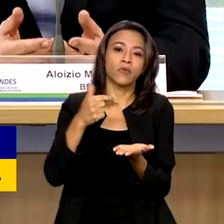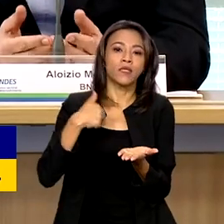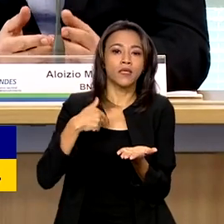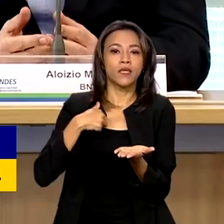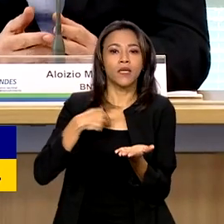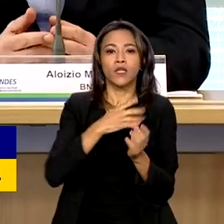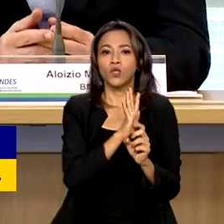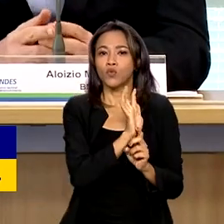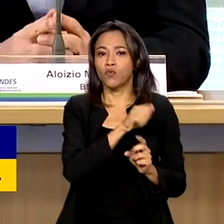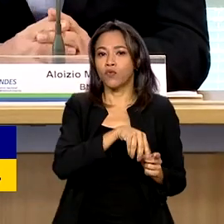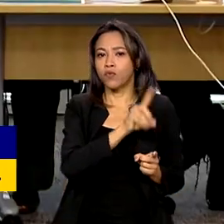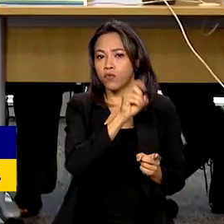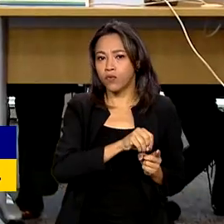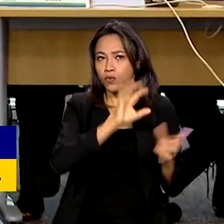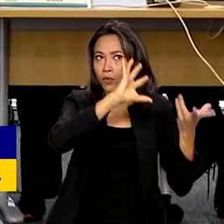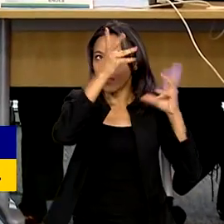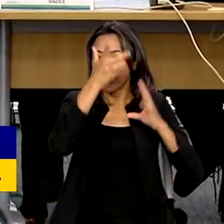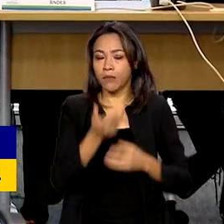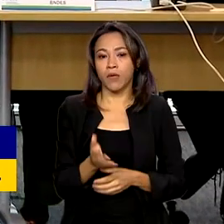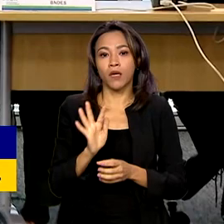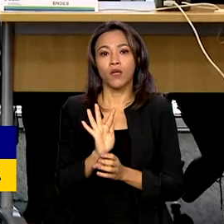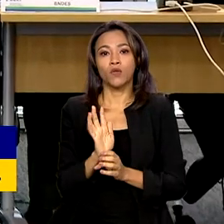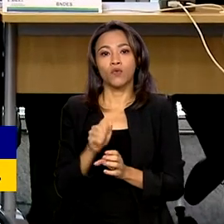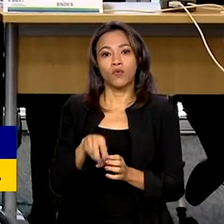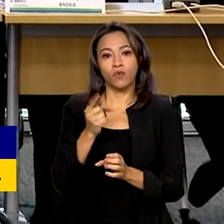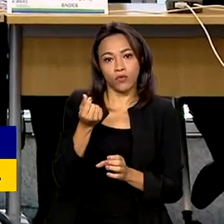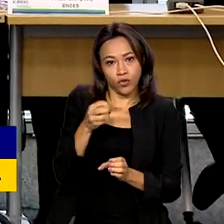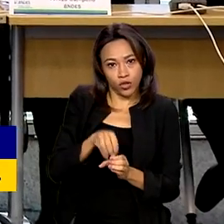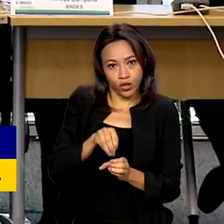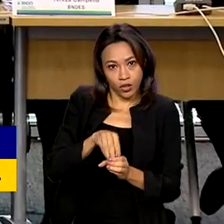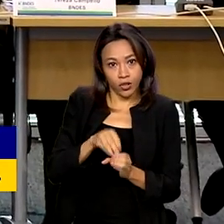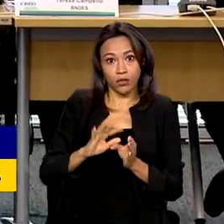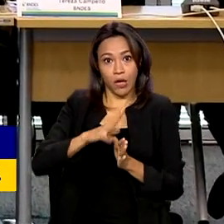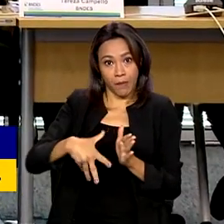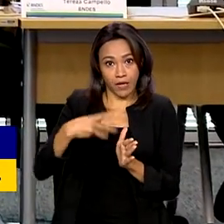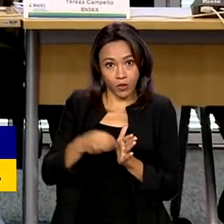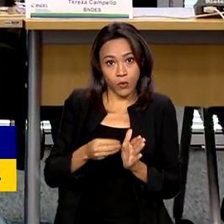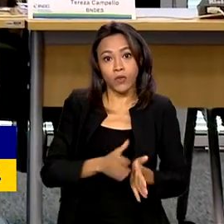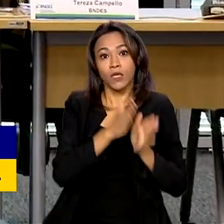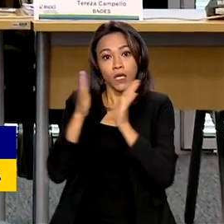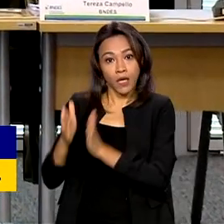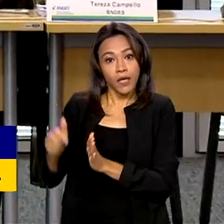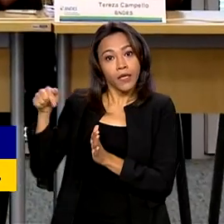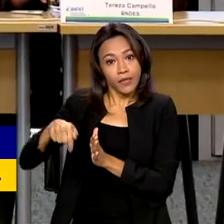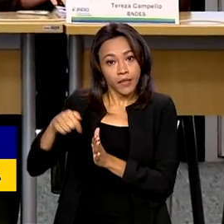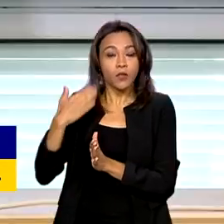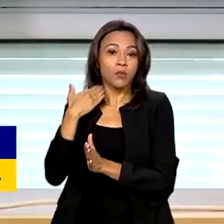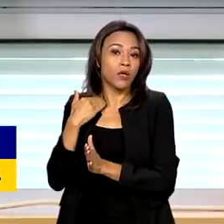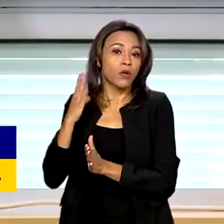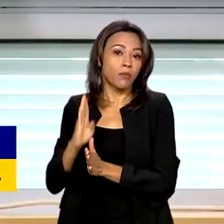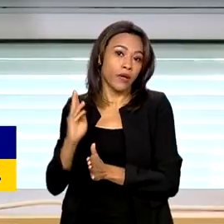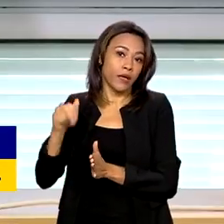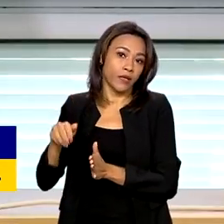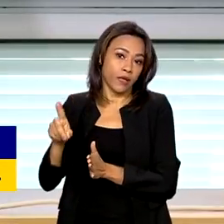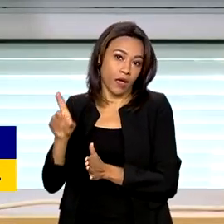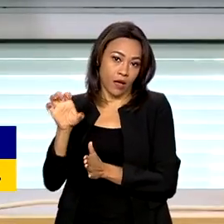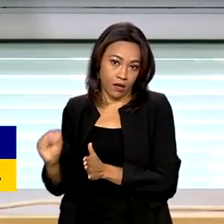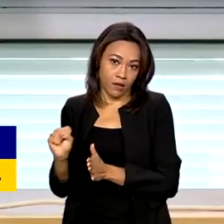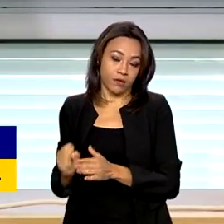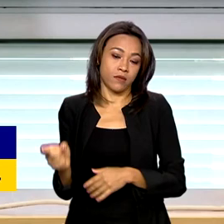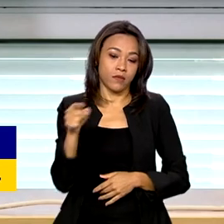Clima, do Fundo Amazônia e do próprio Banco Nacional de Desenvolvimento Econômico e Social. Vai desde o